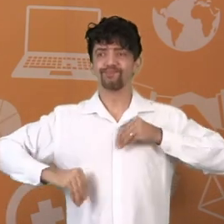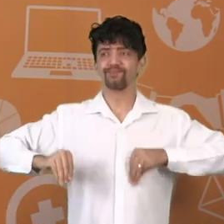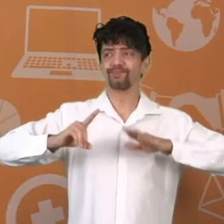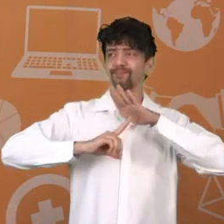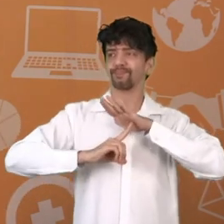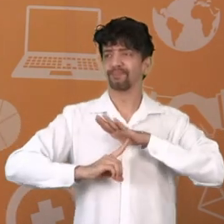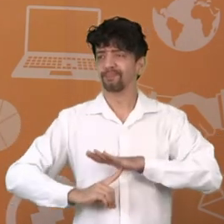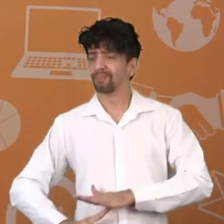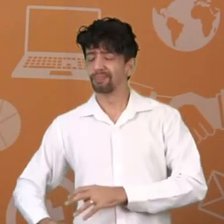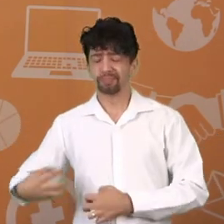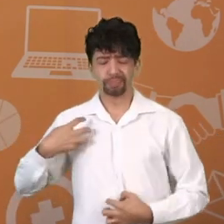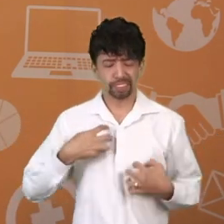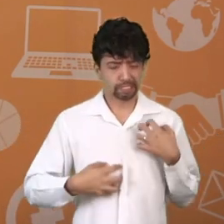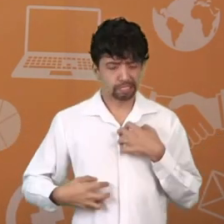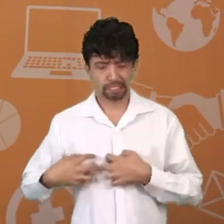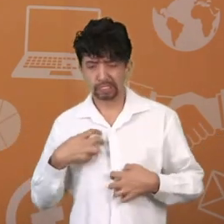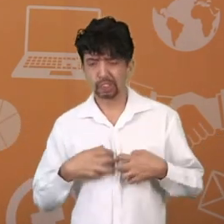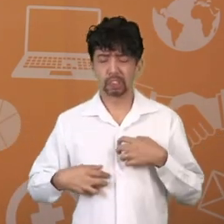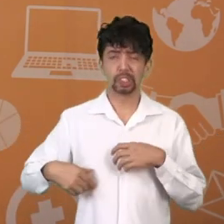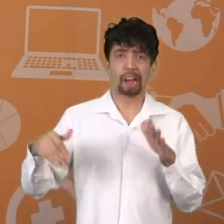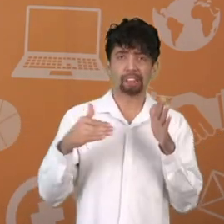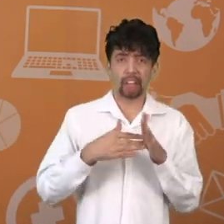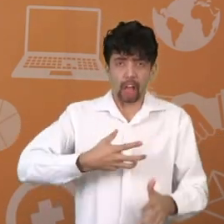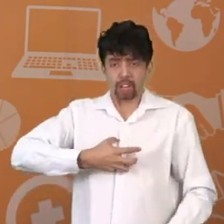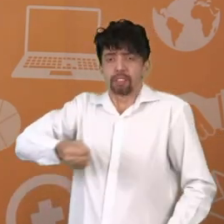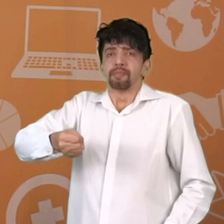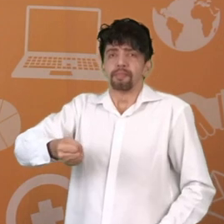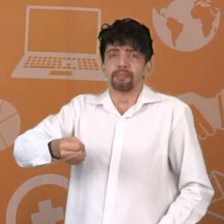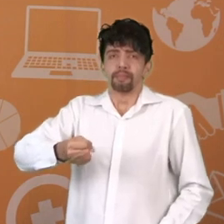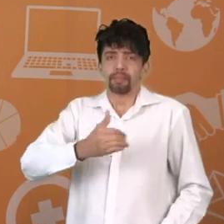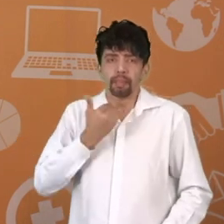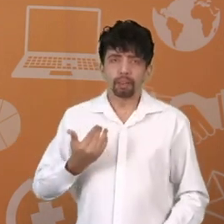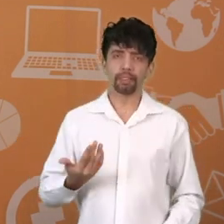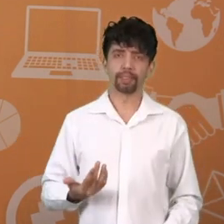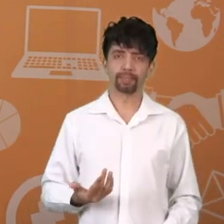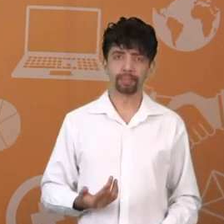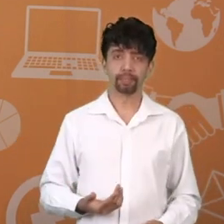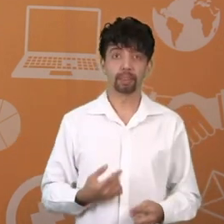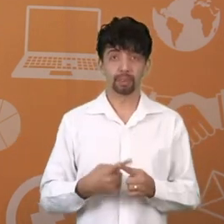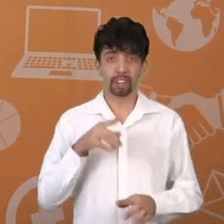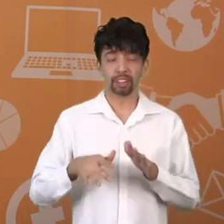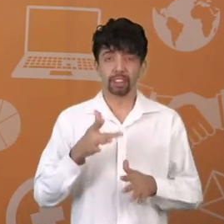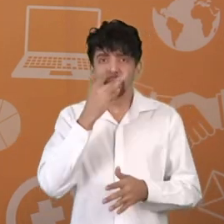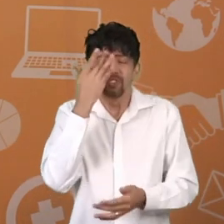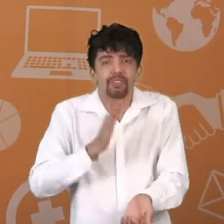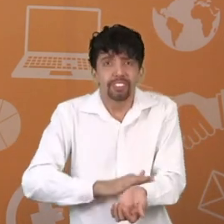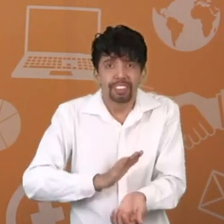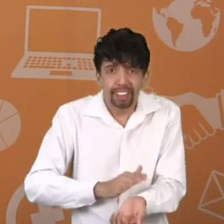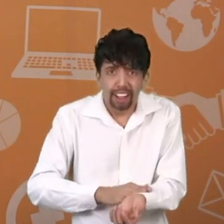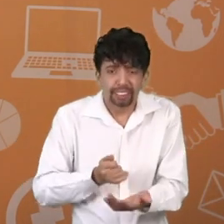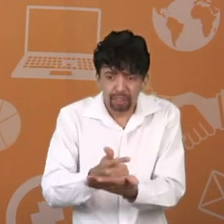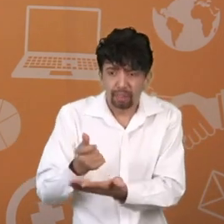Isso é emocional. Sem dúvida alguma. Tem pessoas que só se sente bem quando compra alguma coisa. E depois ela